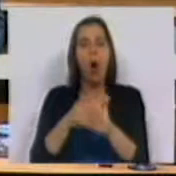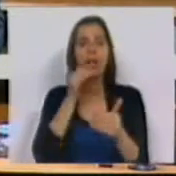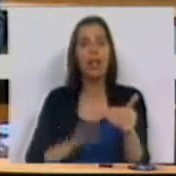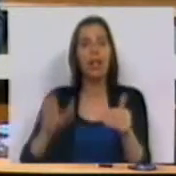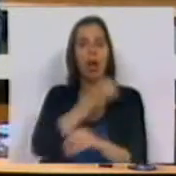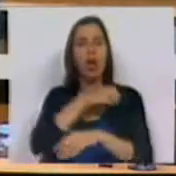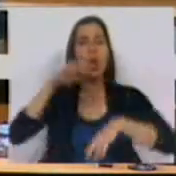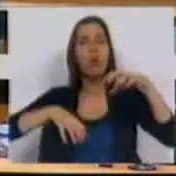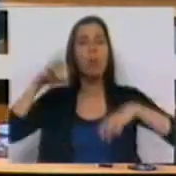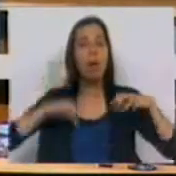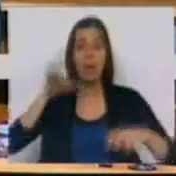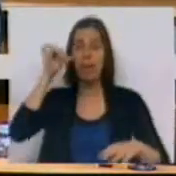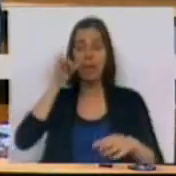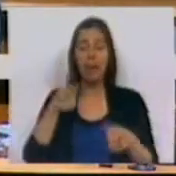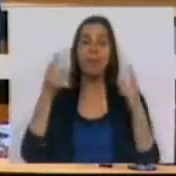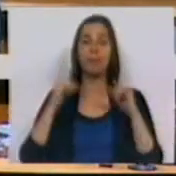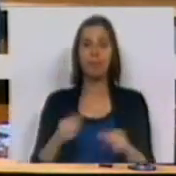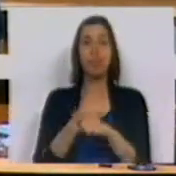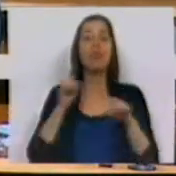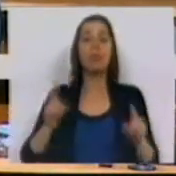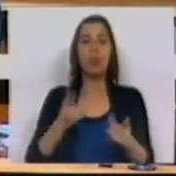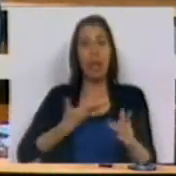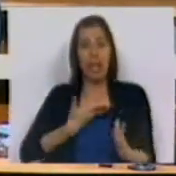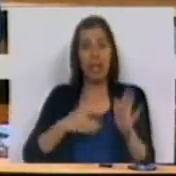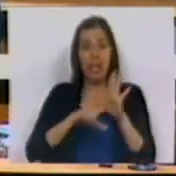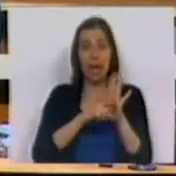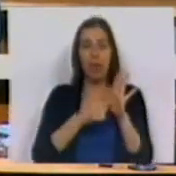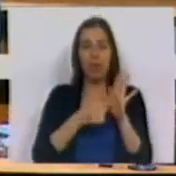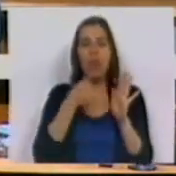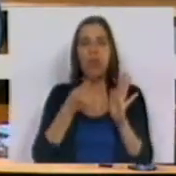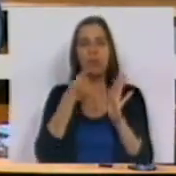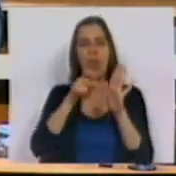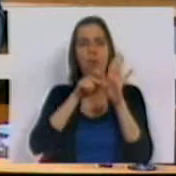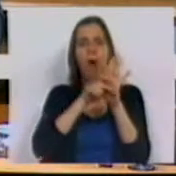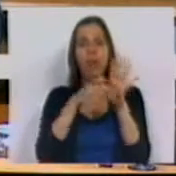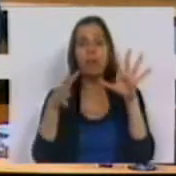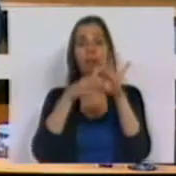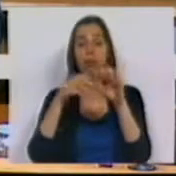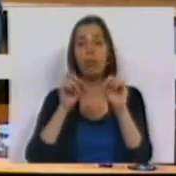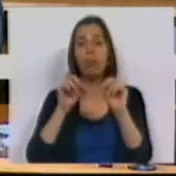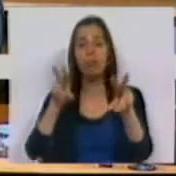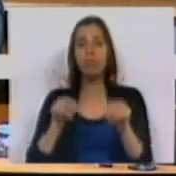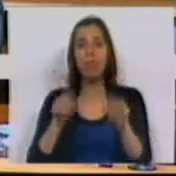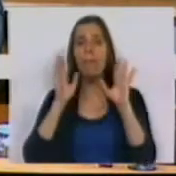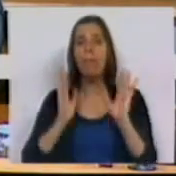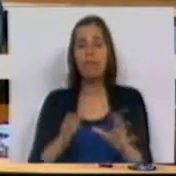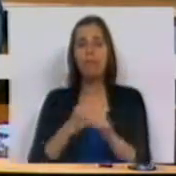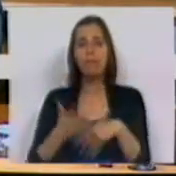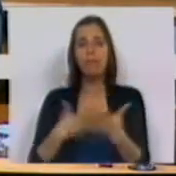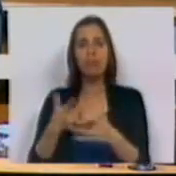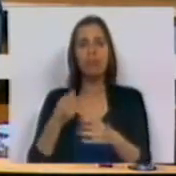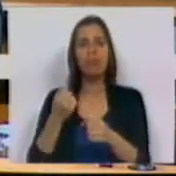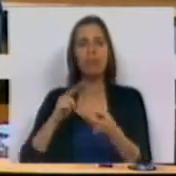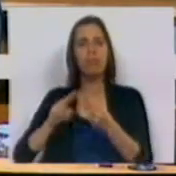território e do urbanismo. Depois, porque aquele decreto estabelece um artigo alusivo à regularização de operações